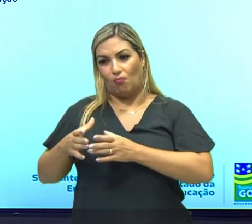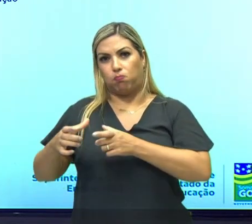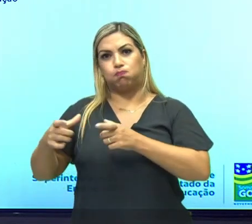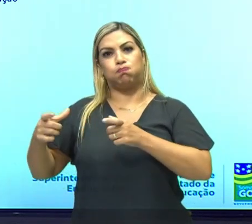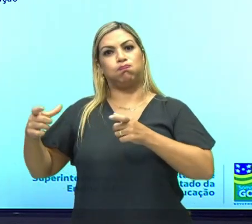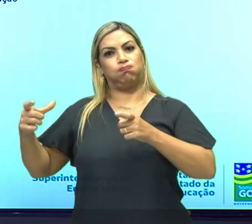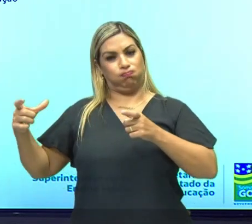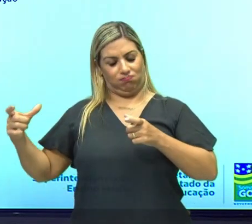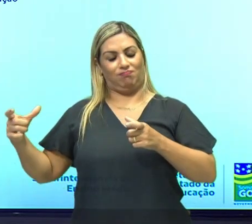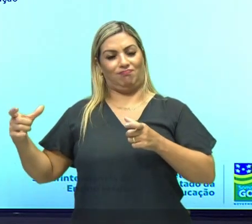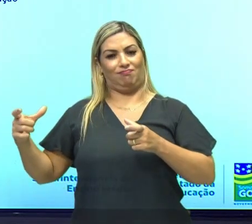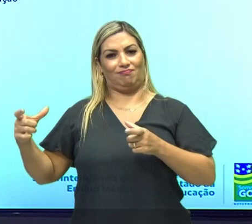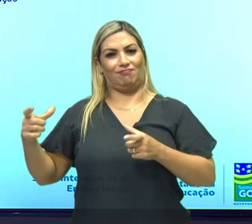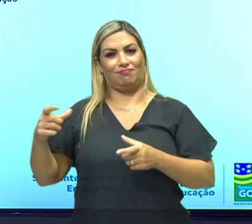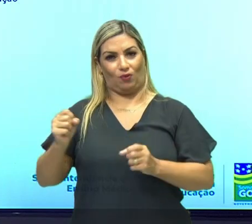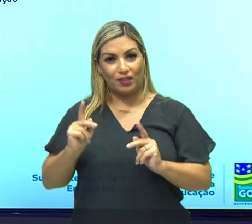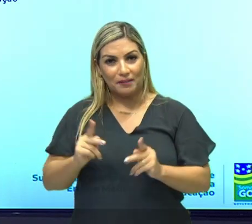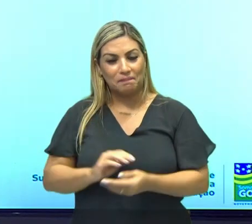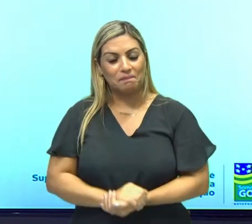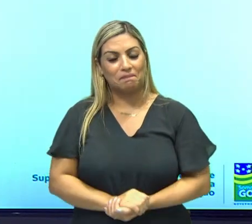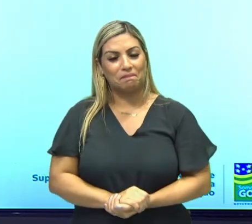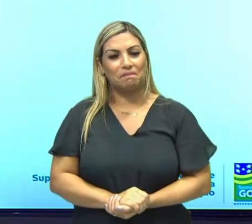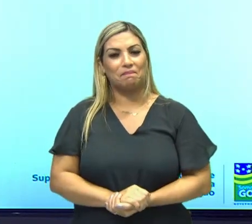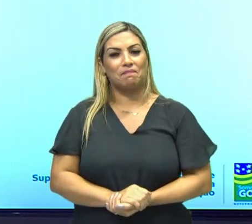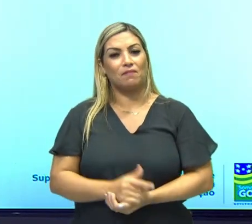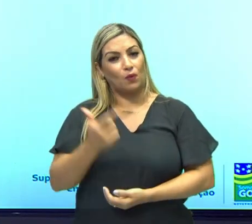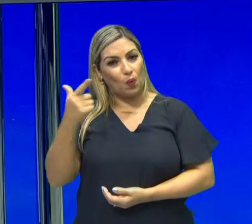Ok? Vamos para o nosso próximo gráfico.